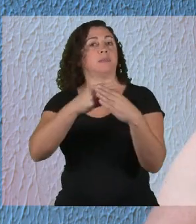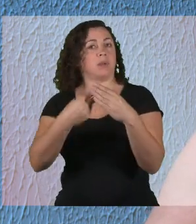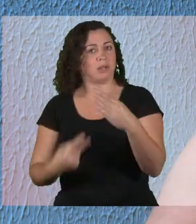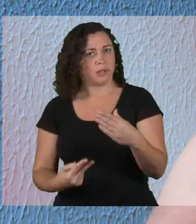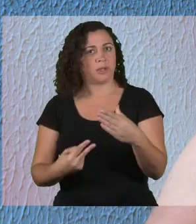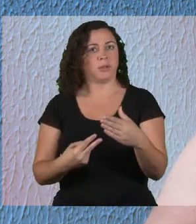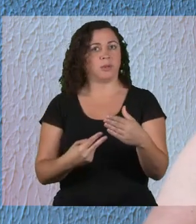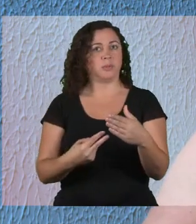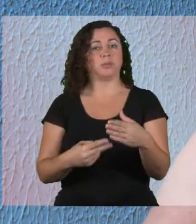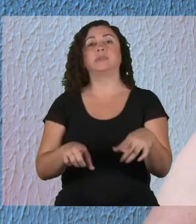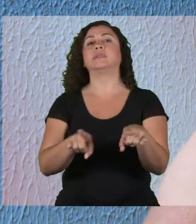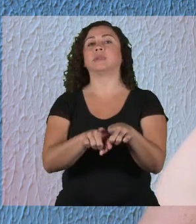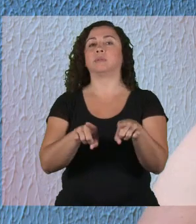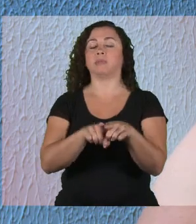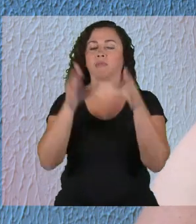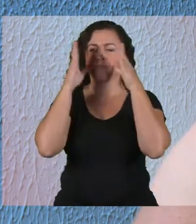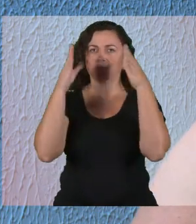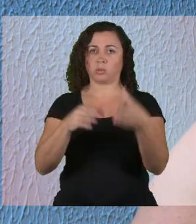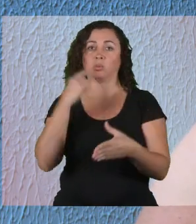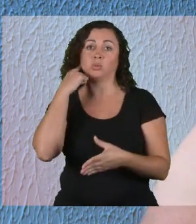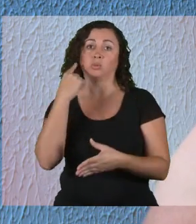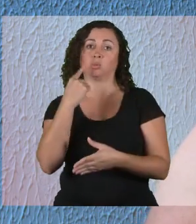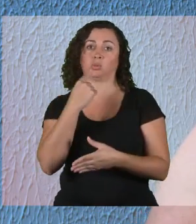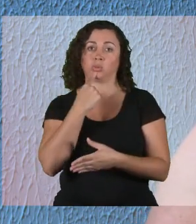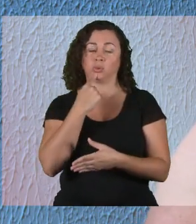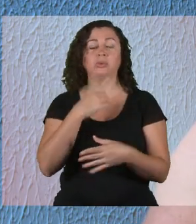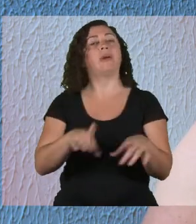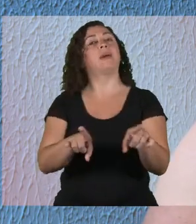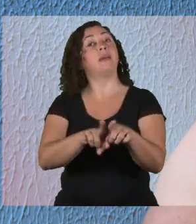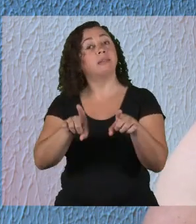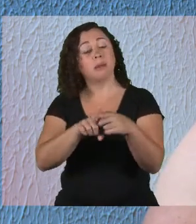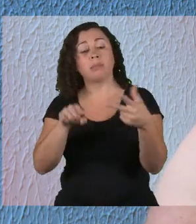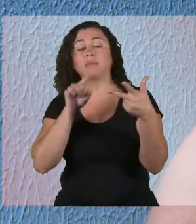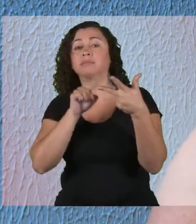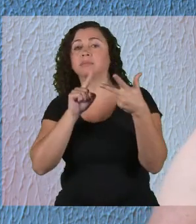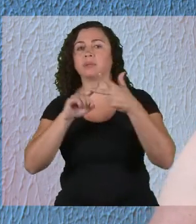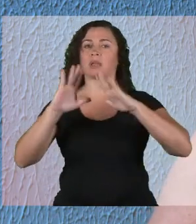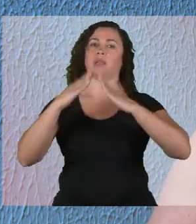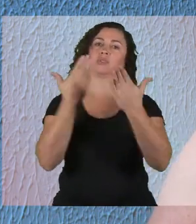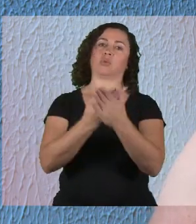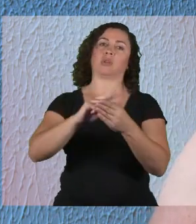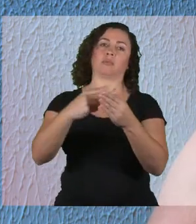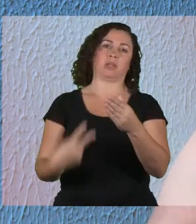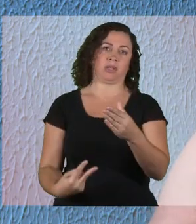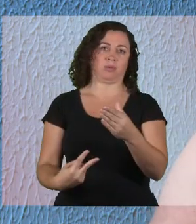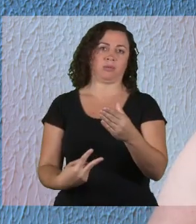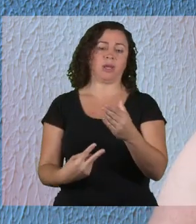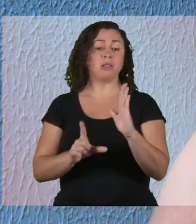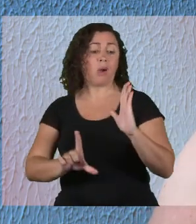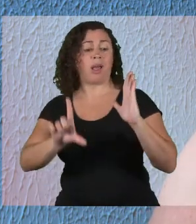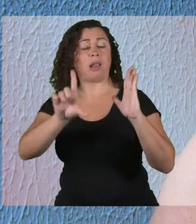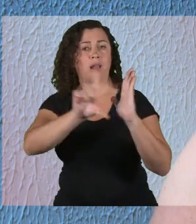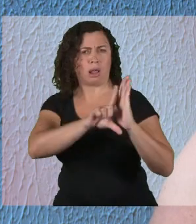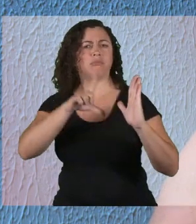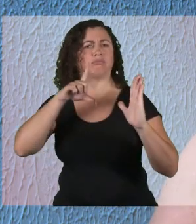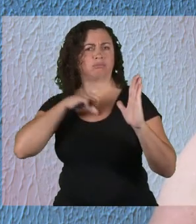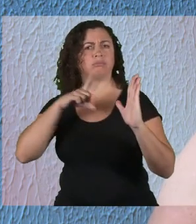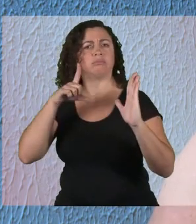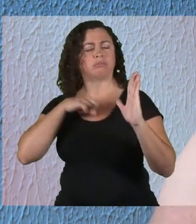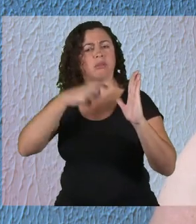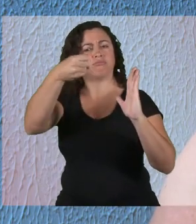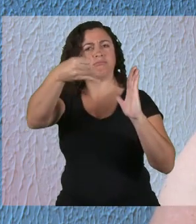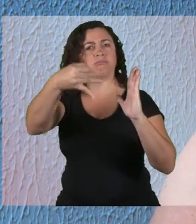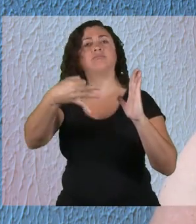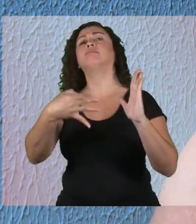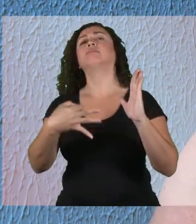classes bilíngues para de surdos e escolas bilíngues de para surdos. Então, em termos legais, o